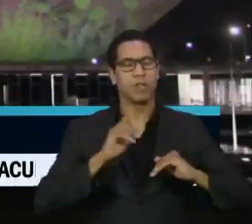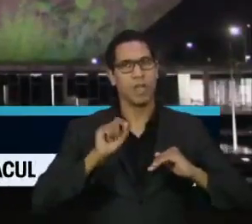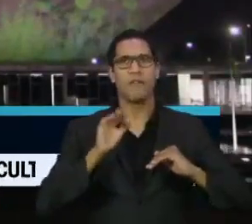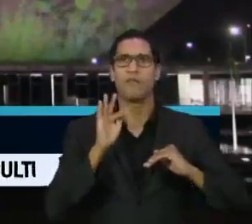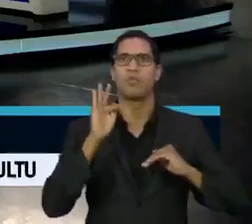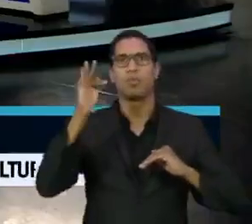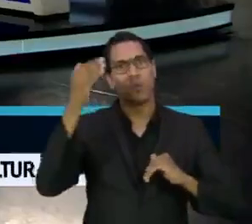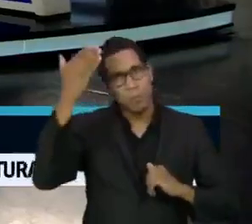futuro.